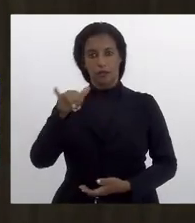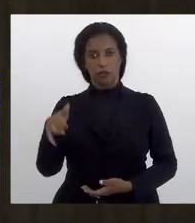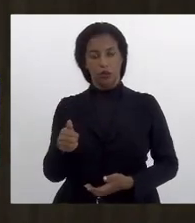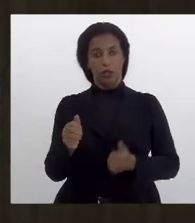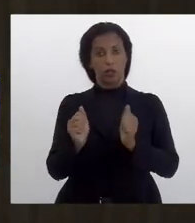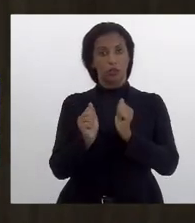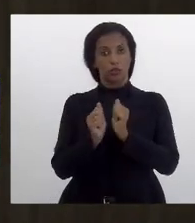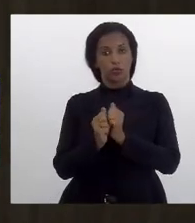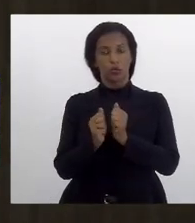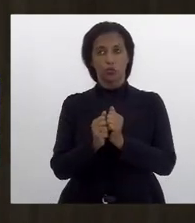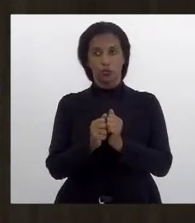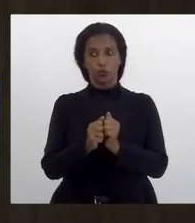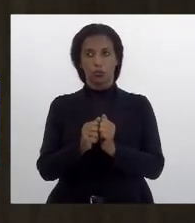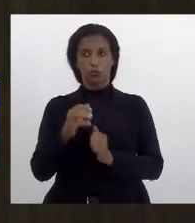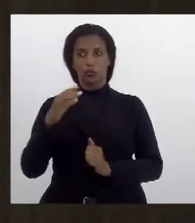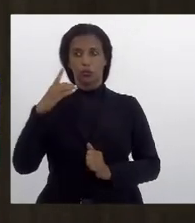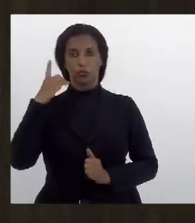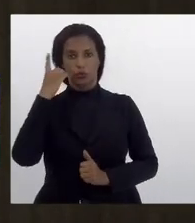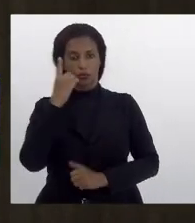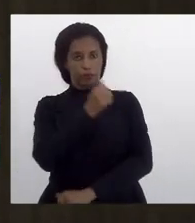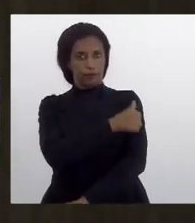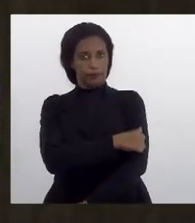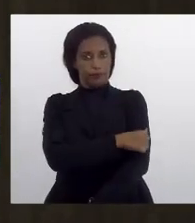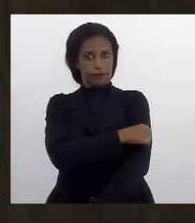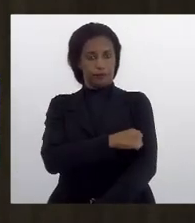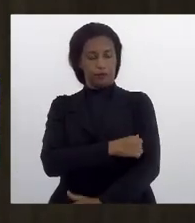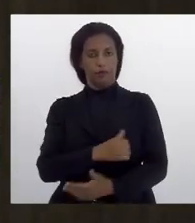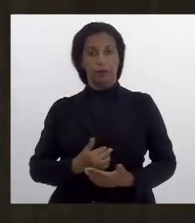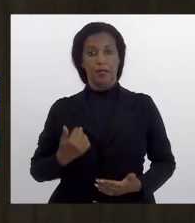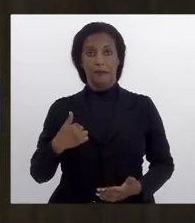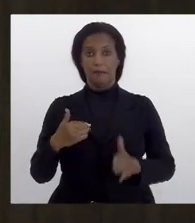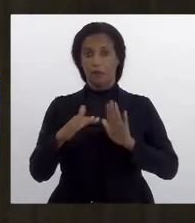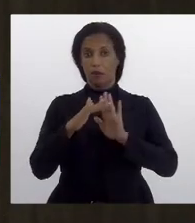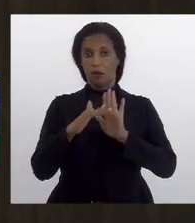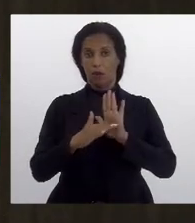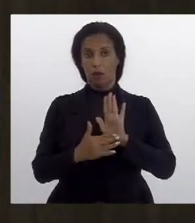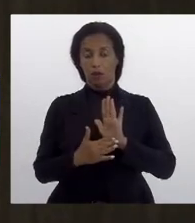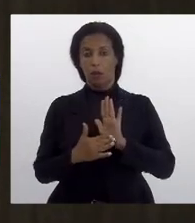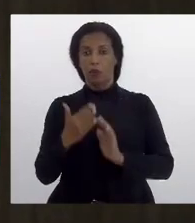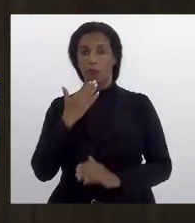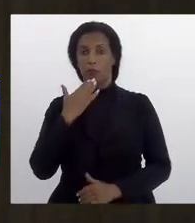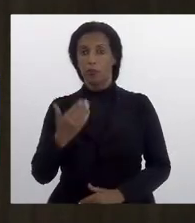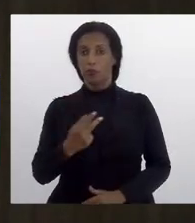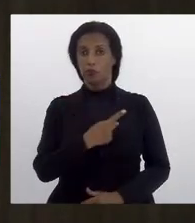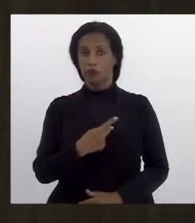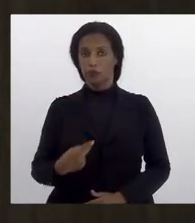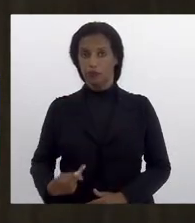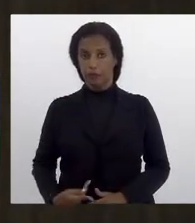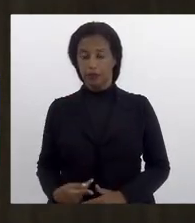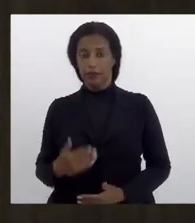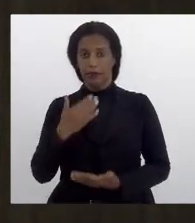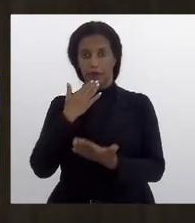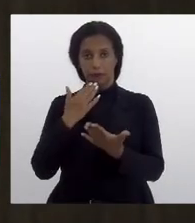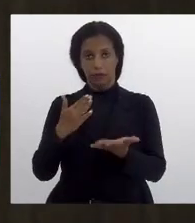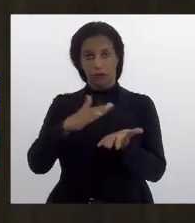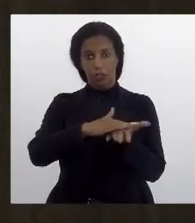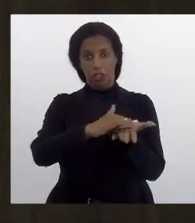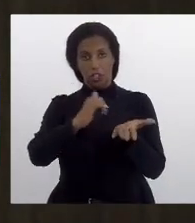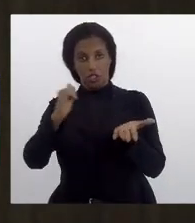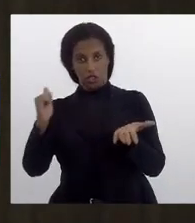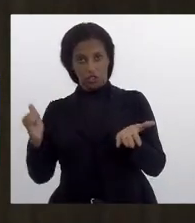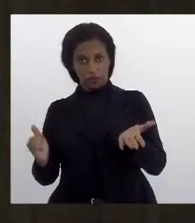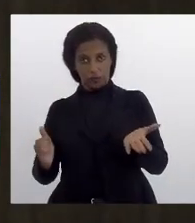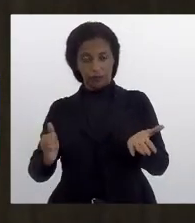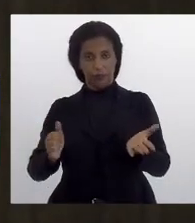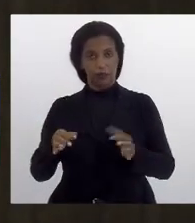deputada com a deputada enfermeira Regiane e a minha questão de ordem é por orientação do presidente eu queria sustentar vocês que retire o projeto da